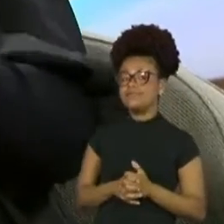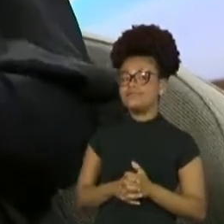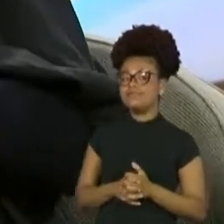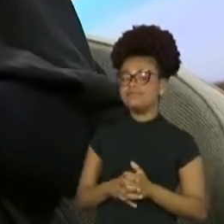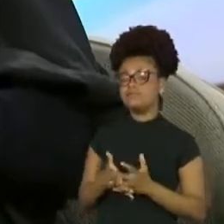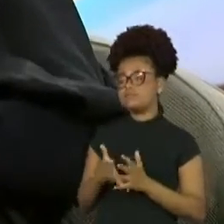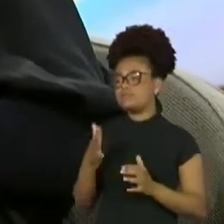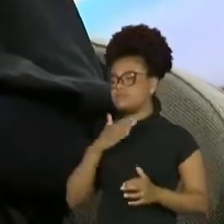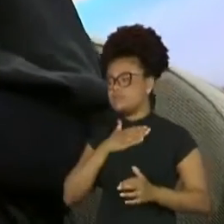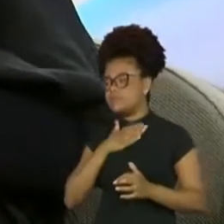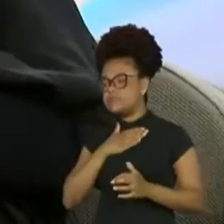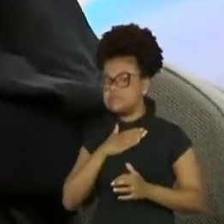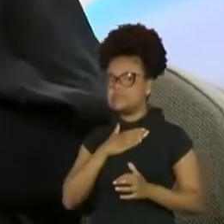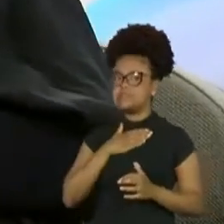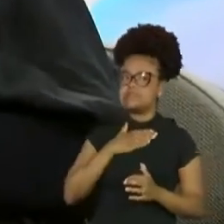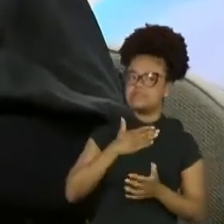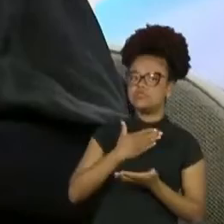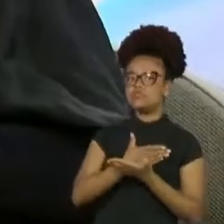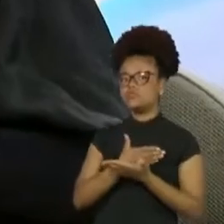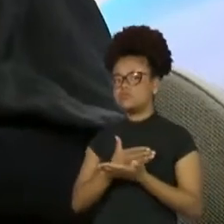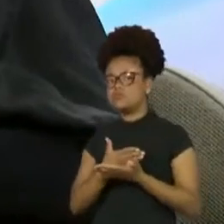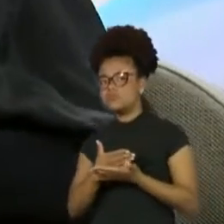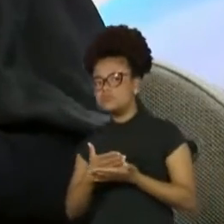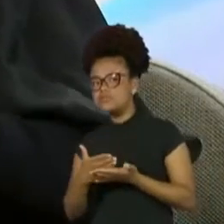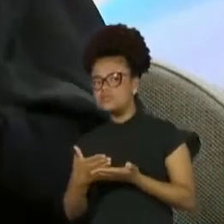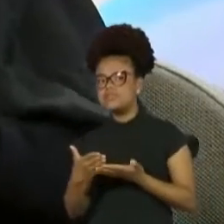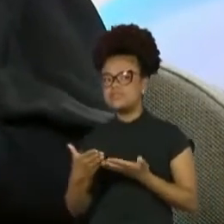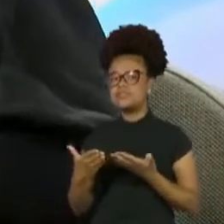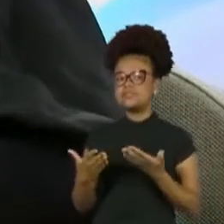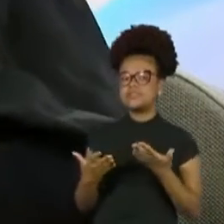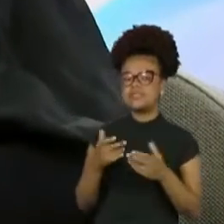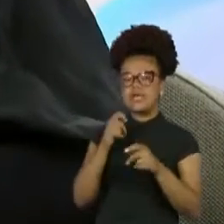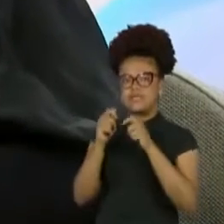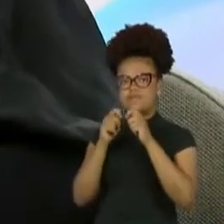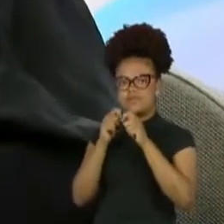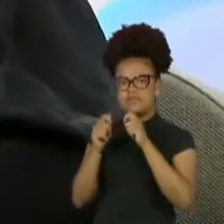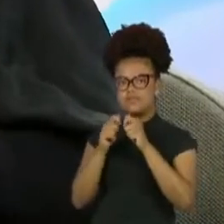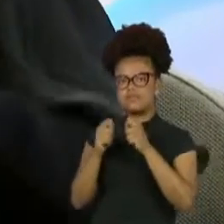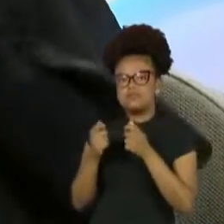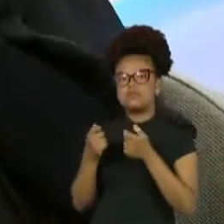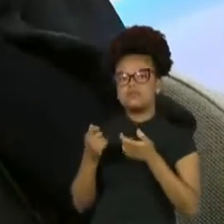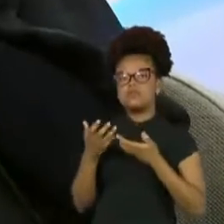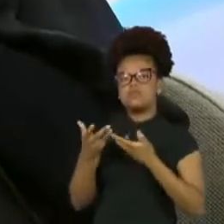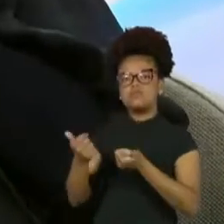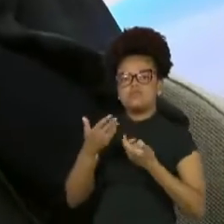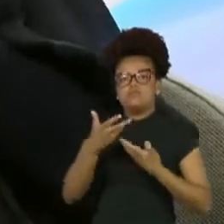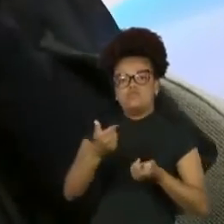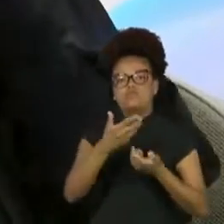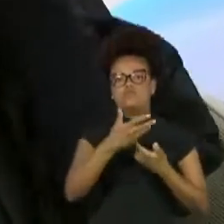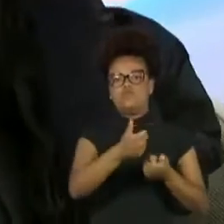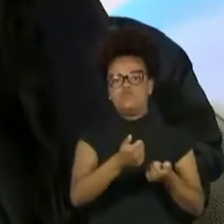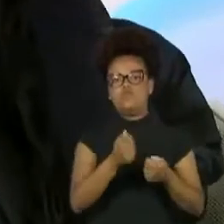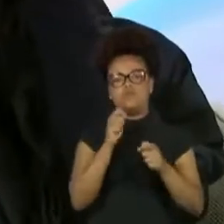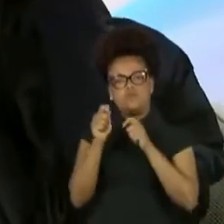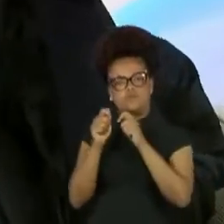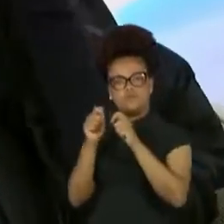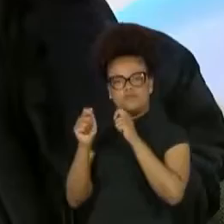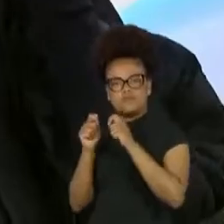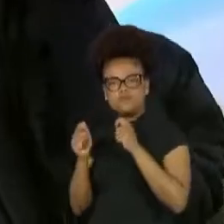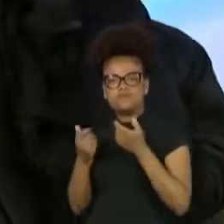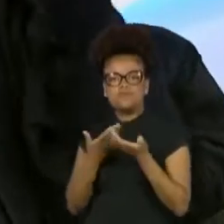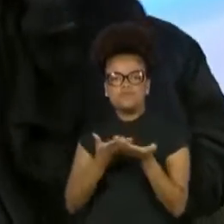dar muitas entrevistas e me perguntavam muito sobre essa questão racial. Eu tinha um sentimento, tinha